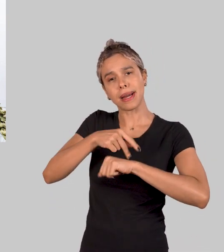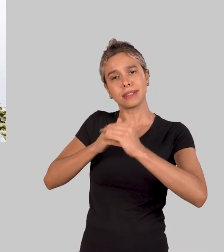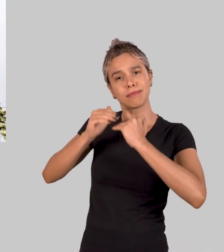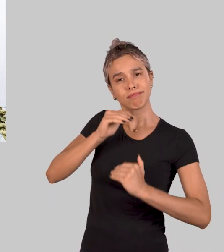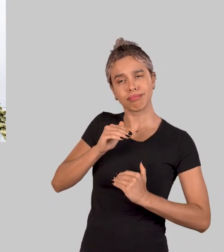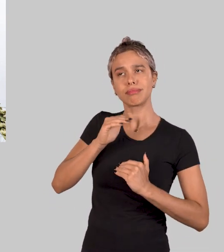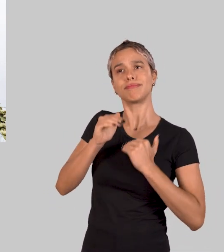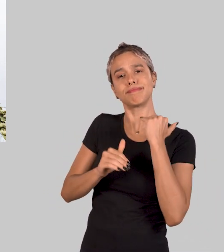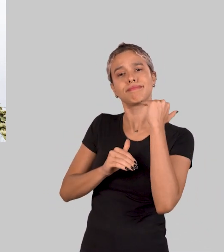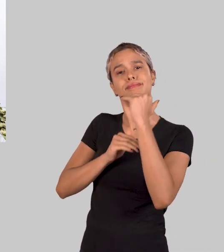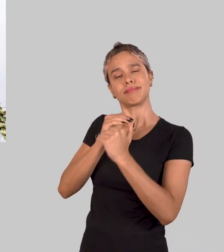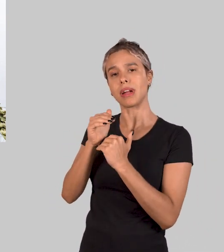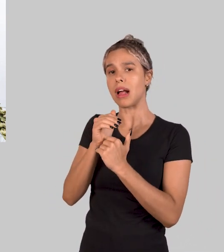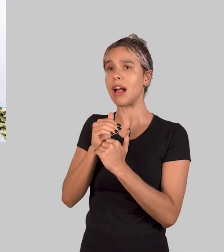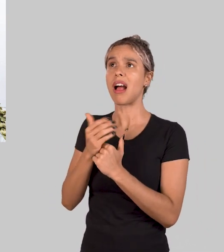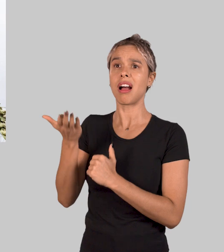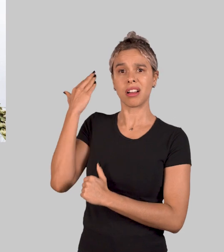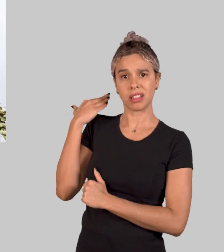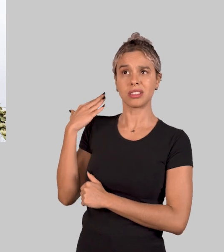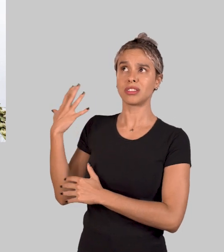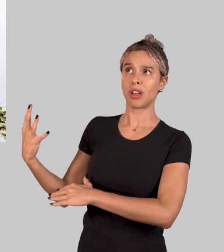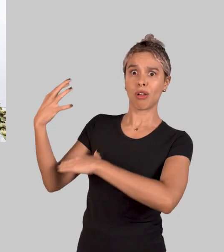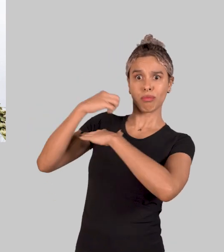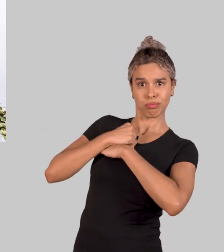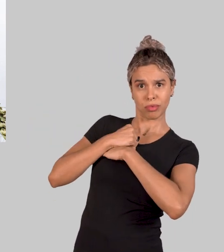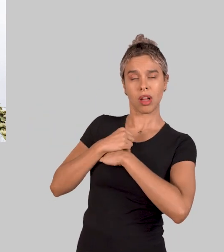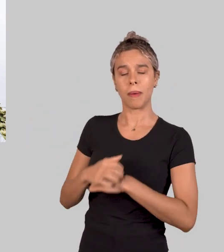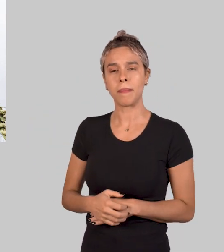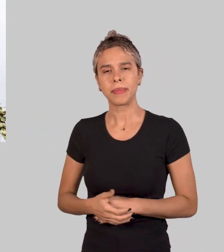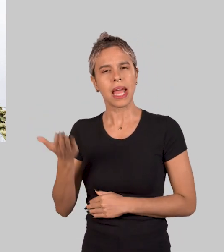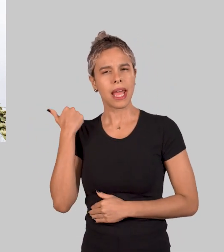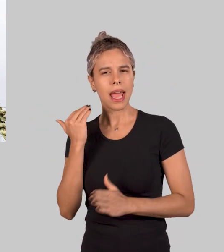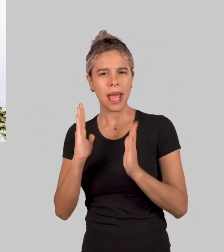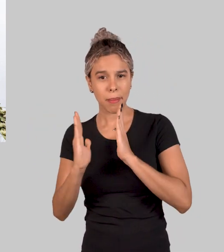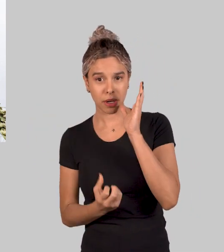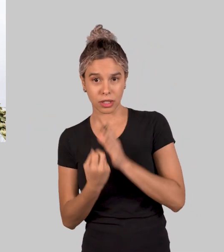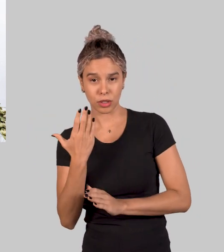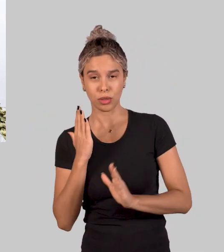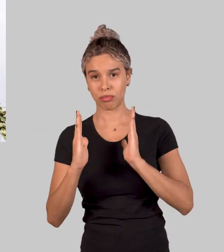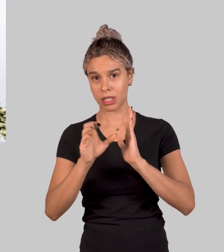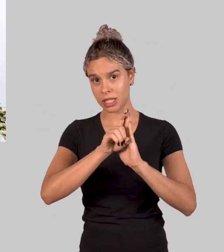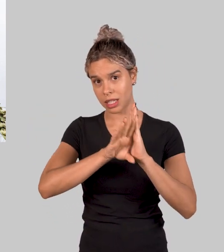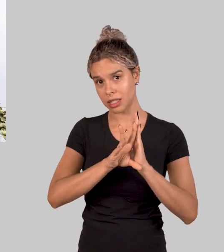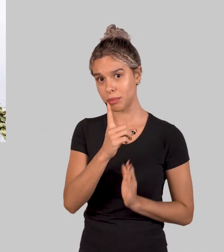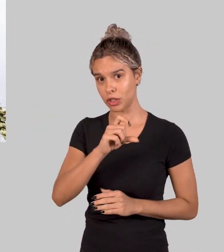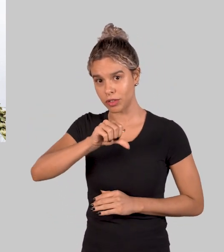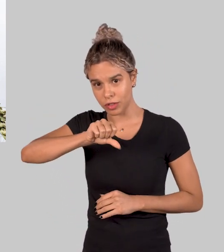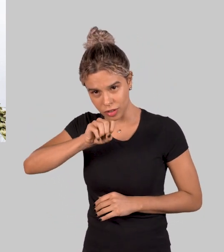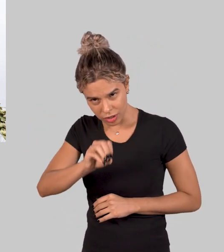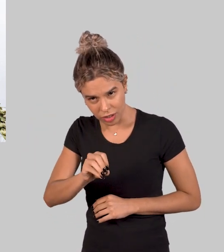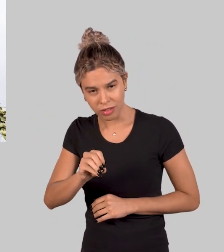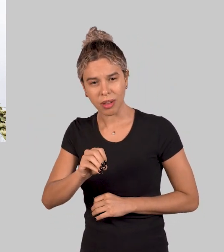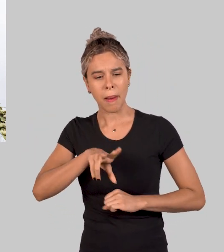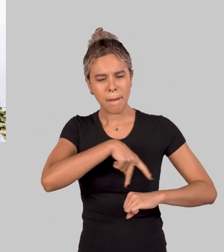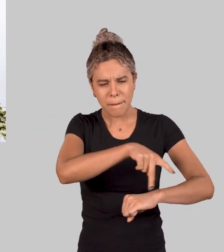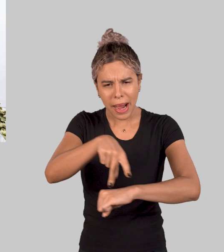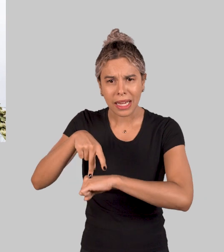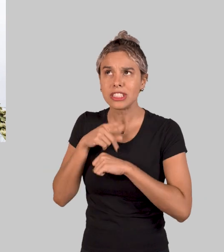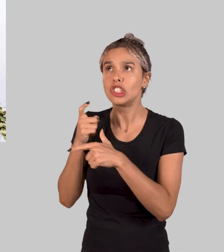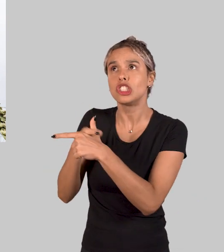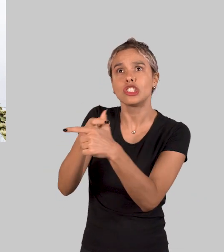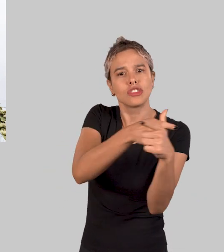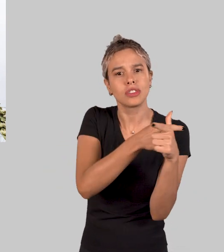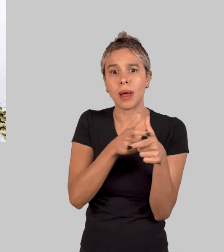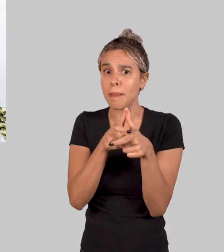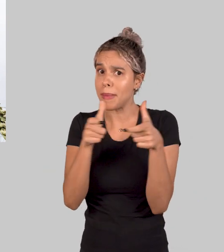desenvolvimento, que foram, por sua vez, colonizados. Na época que a obra foi criada, na década de 80, dentre a variedade de